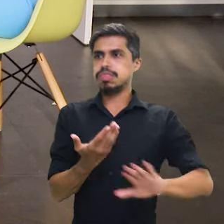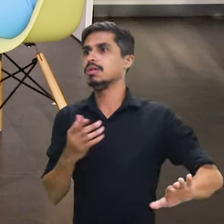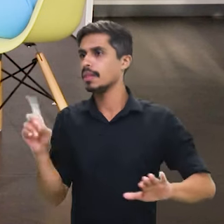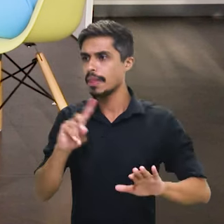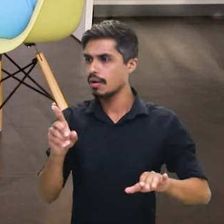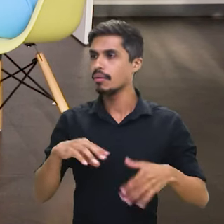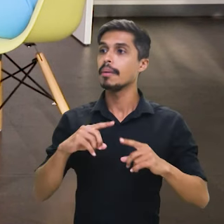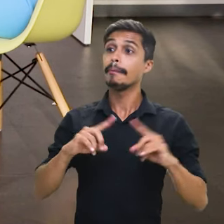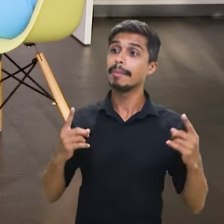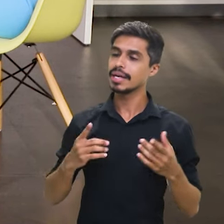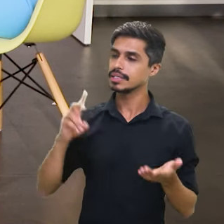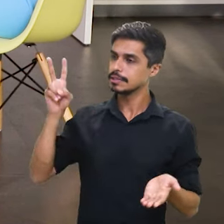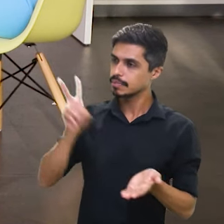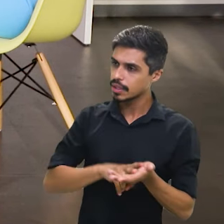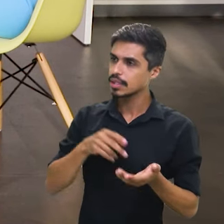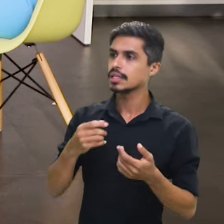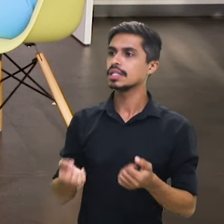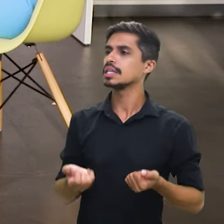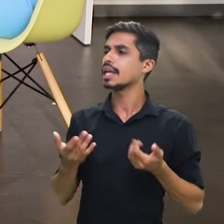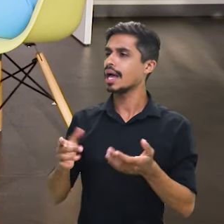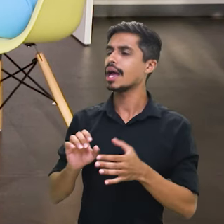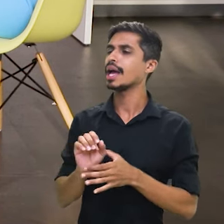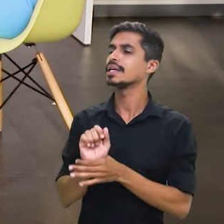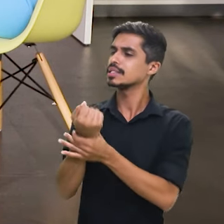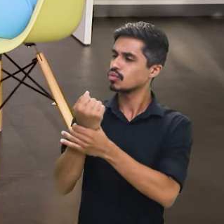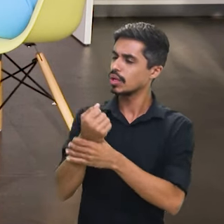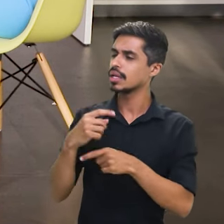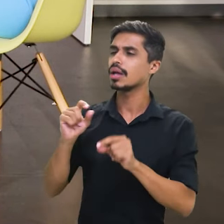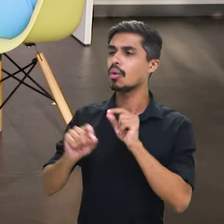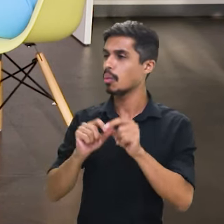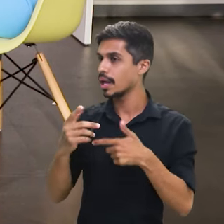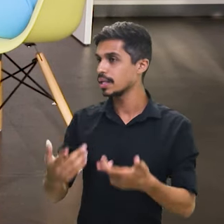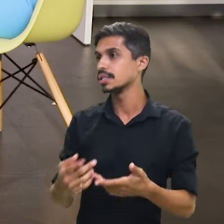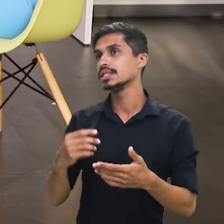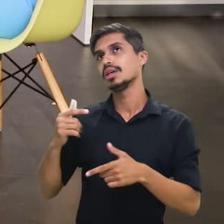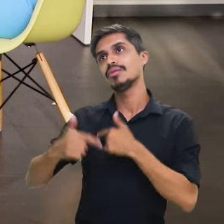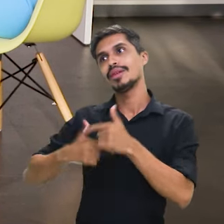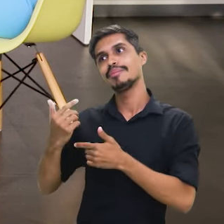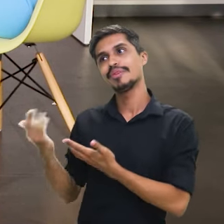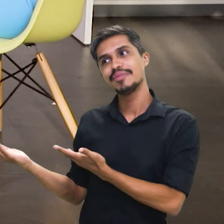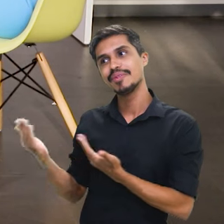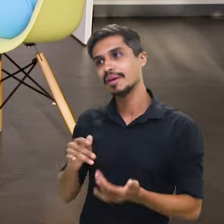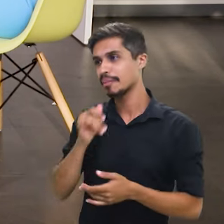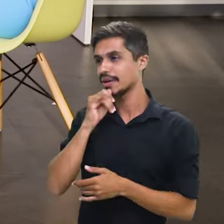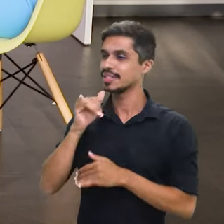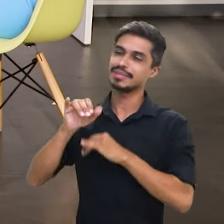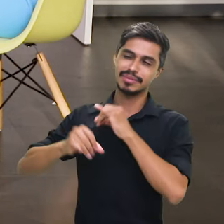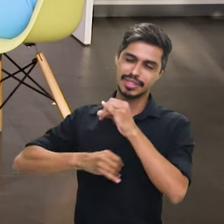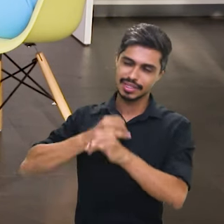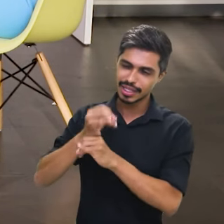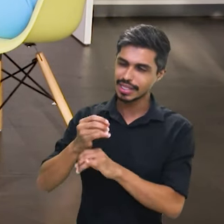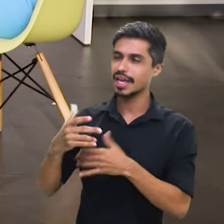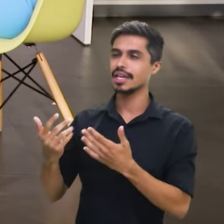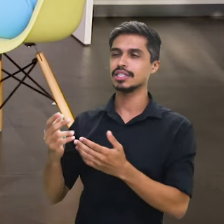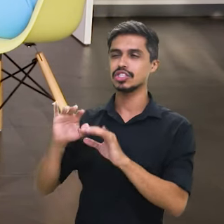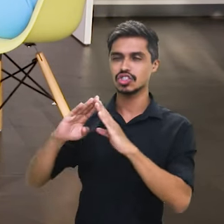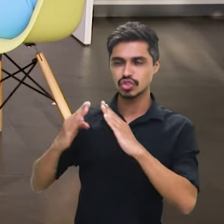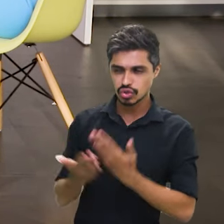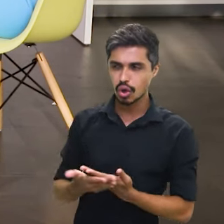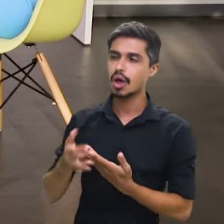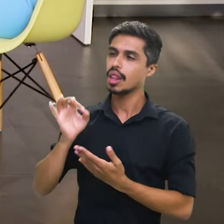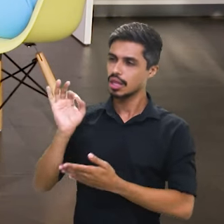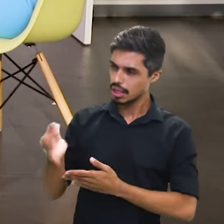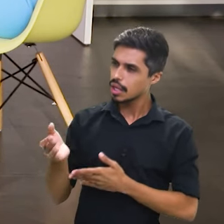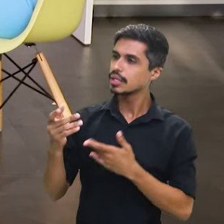isolar, é realmente certificar para dar garantias e que os serviços venham mesmo, como o falou, internet, escola, enfim,